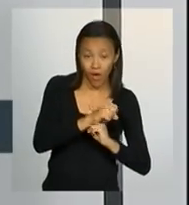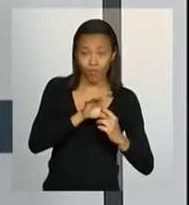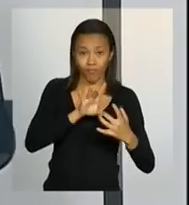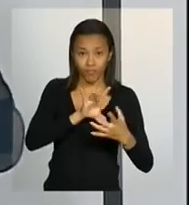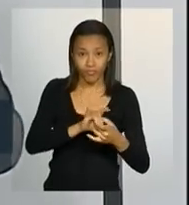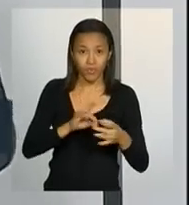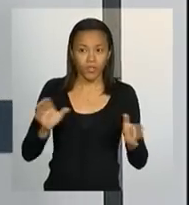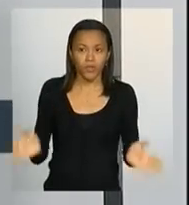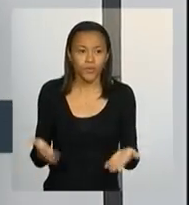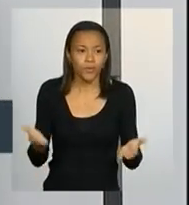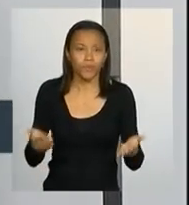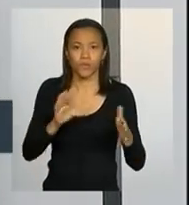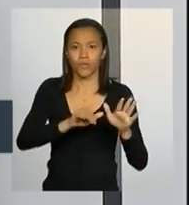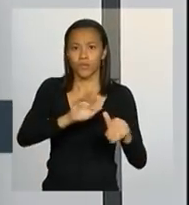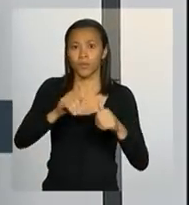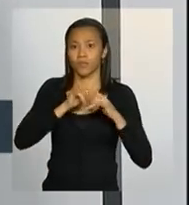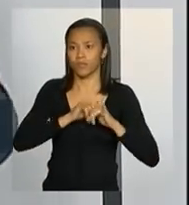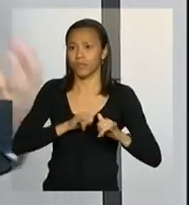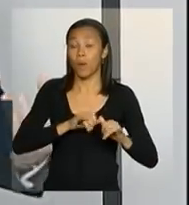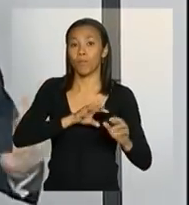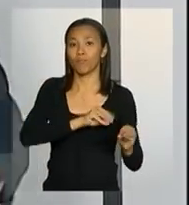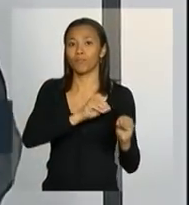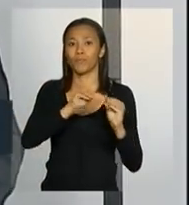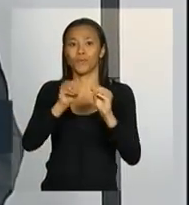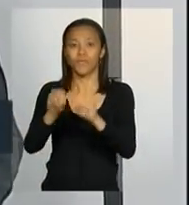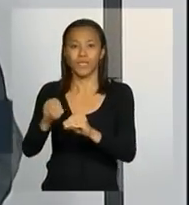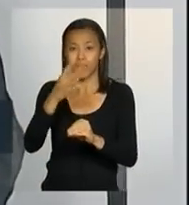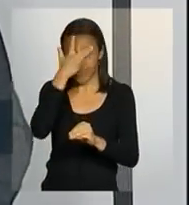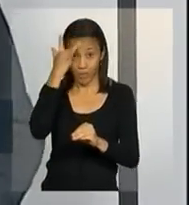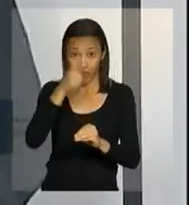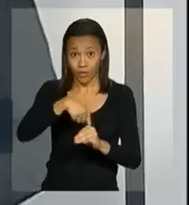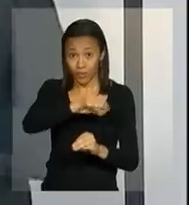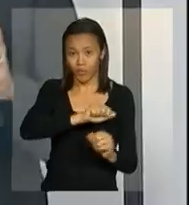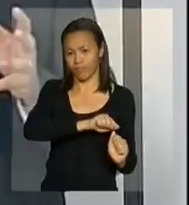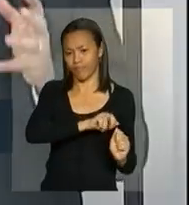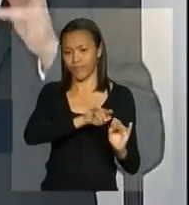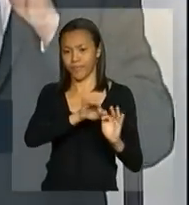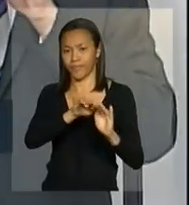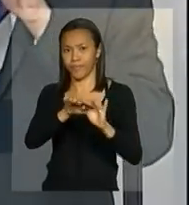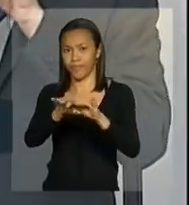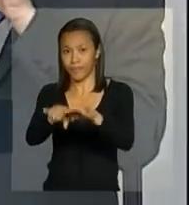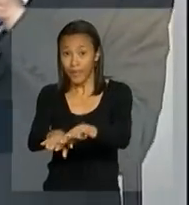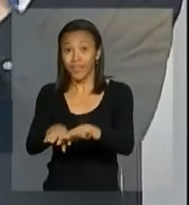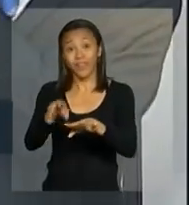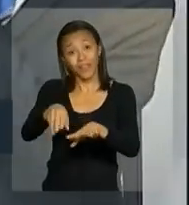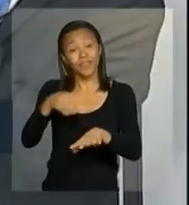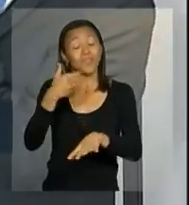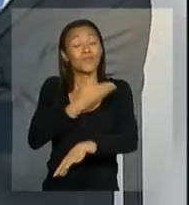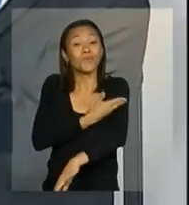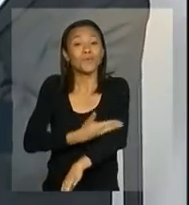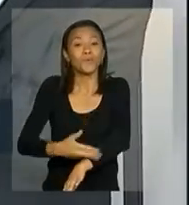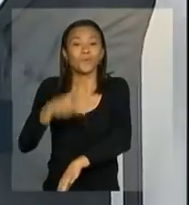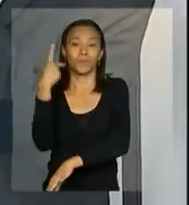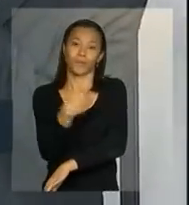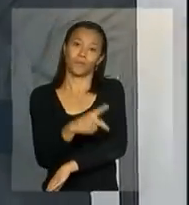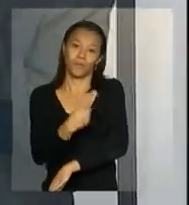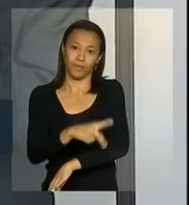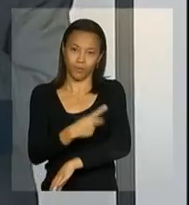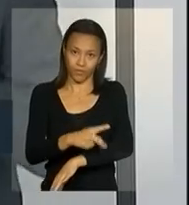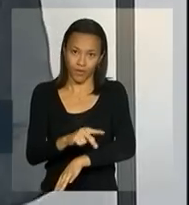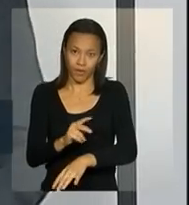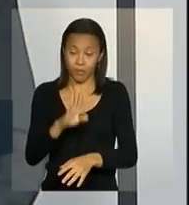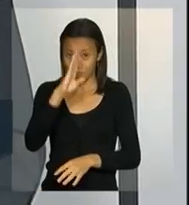a mobilização, ou seja, para a mudança dessas pessoas que, de forma cultural, principalmente no que se refere